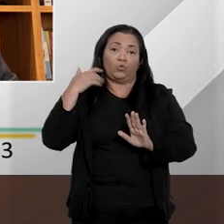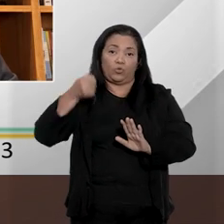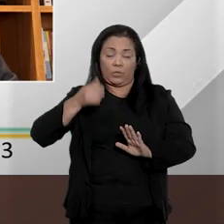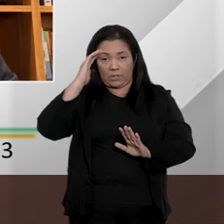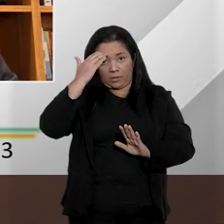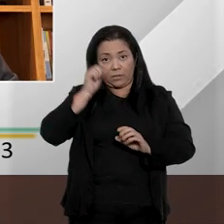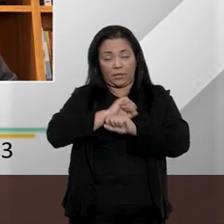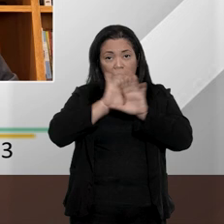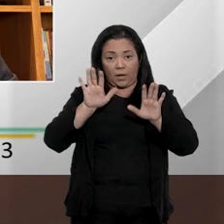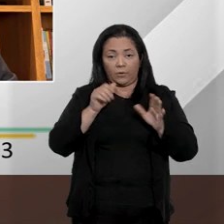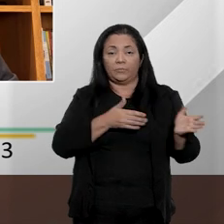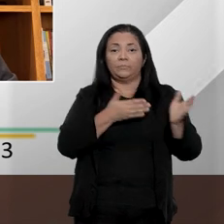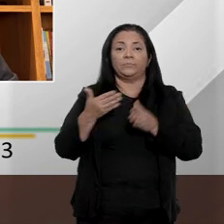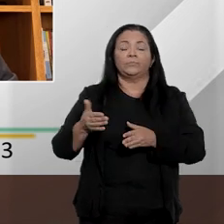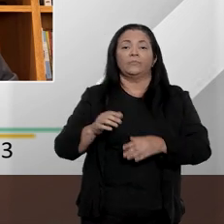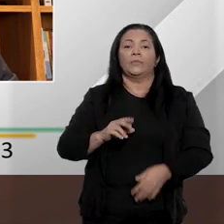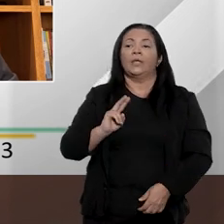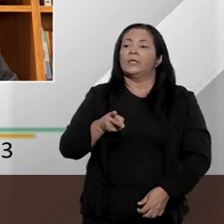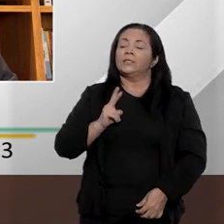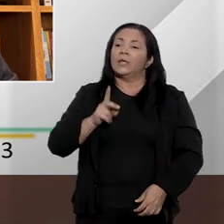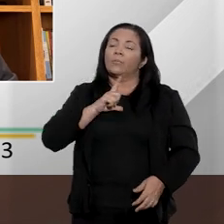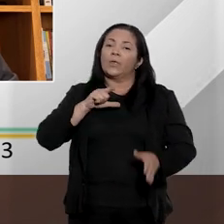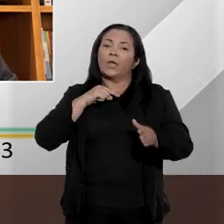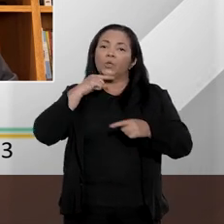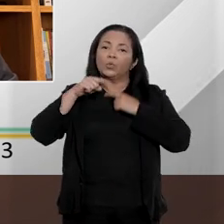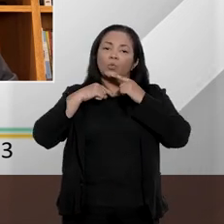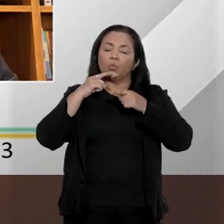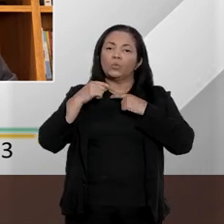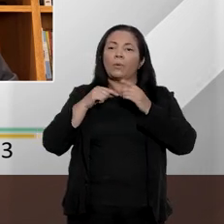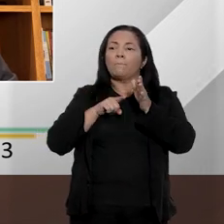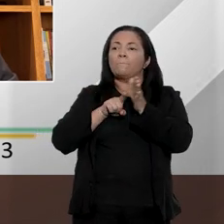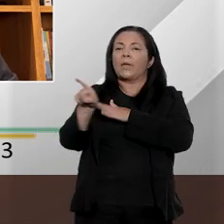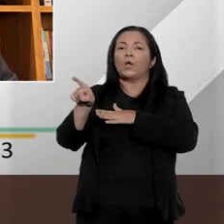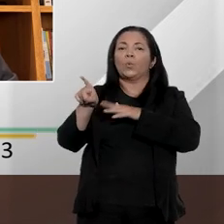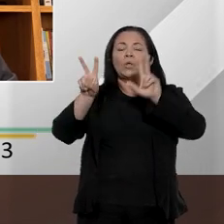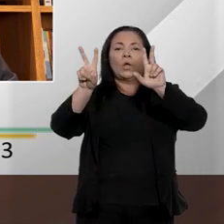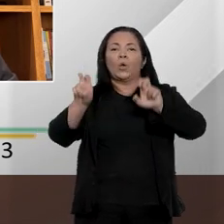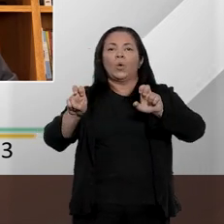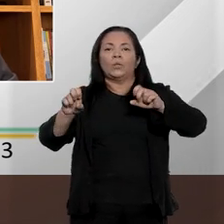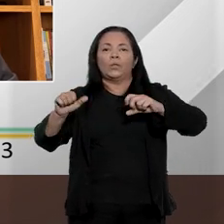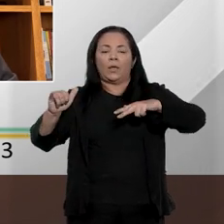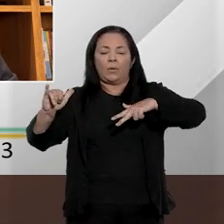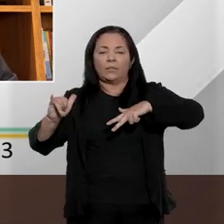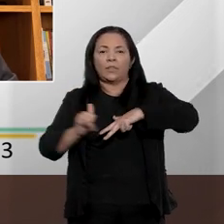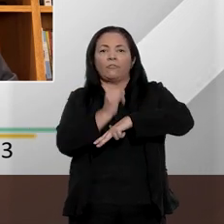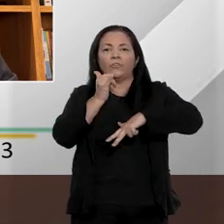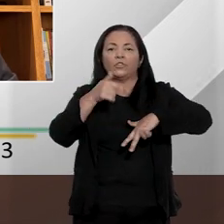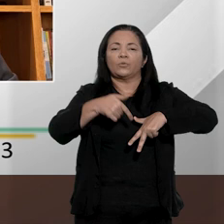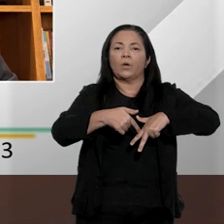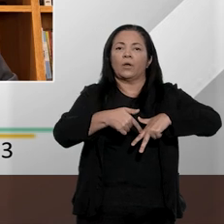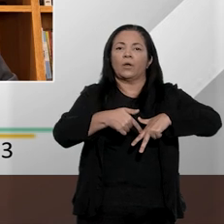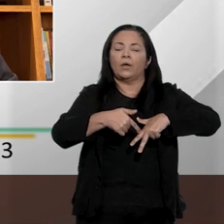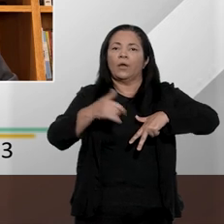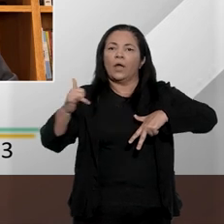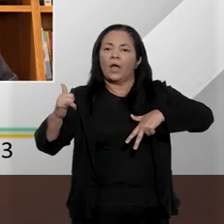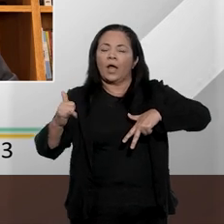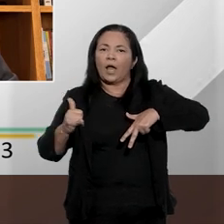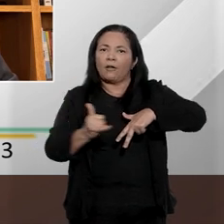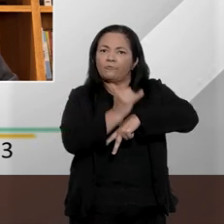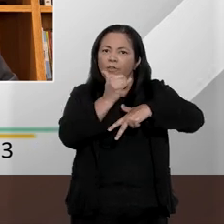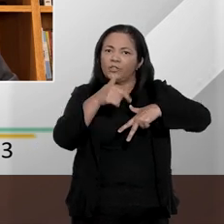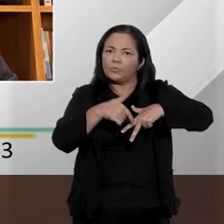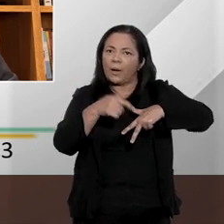eu gostaria agora de trazer uma dúvida que sempre ocorre aí em relação à vítima. É necessário, professor Fábio, que a vítima esteja